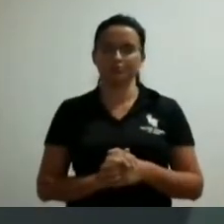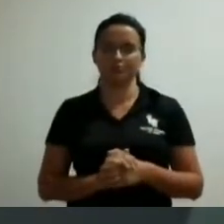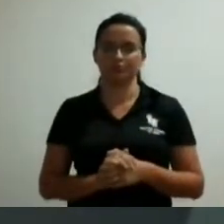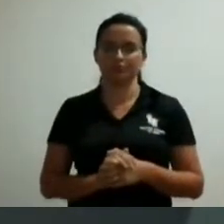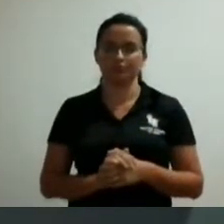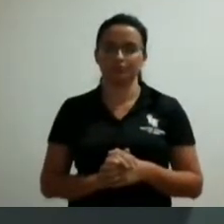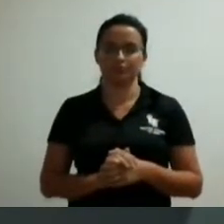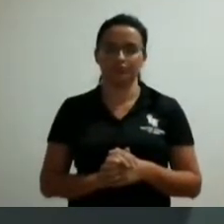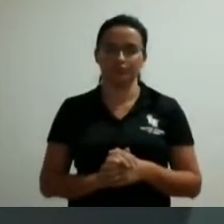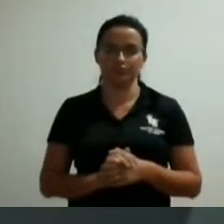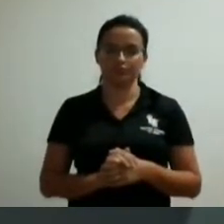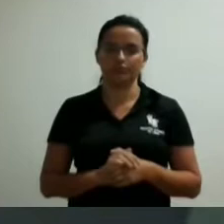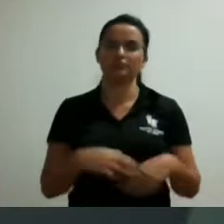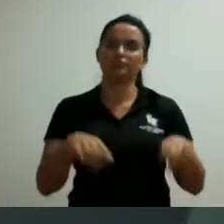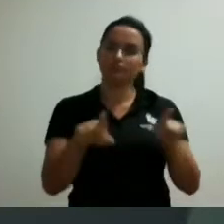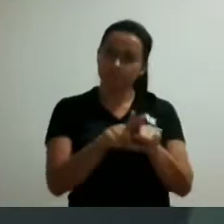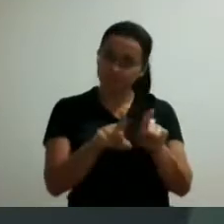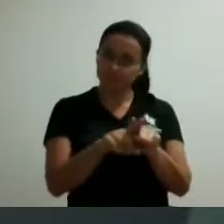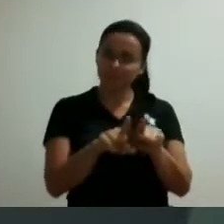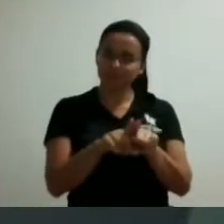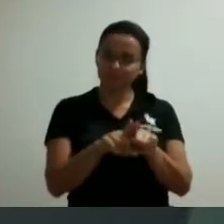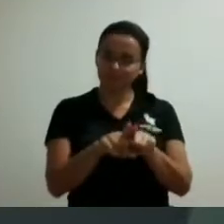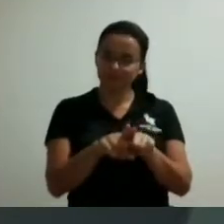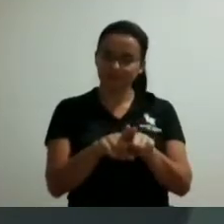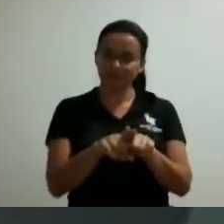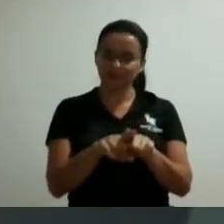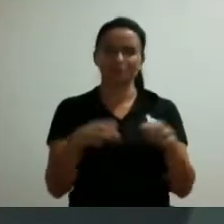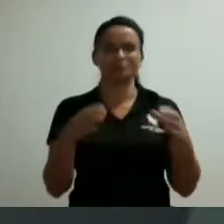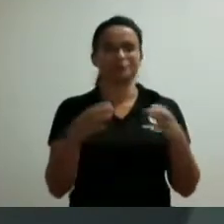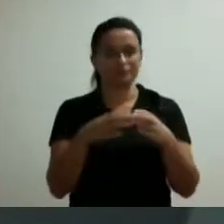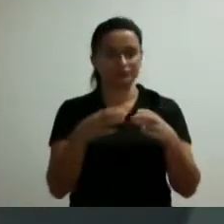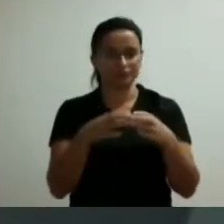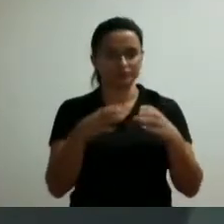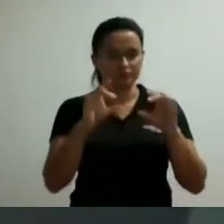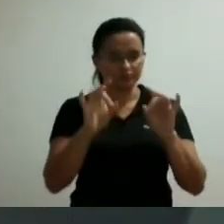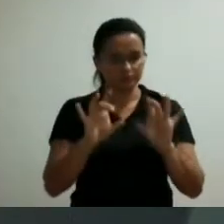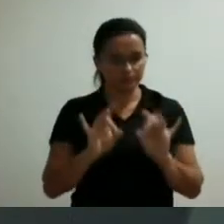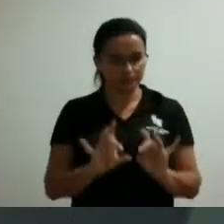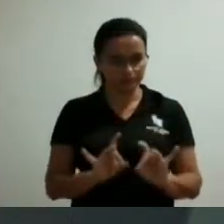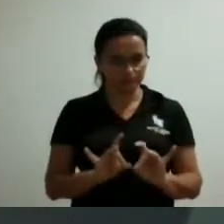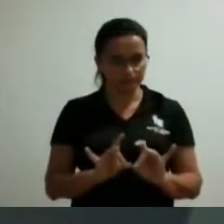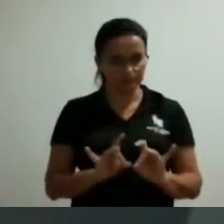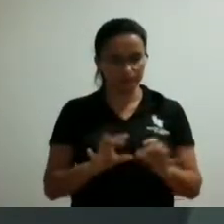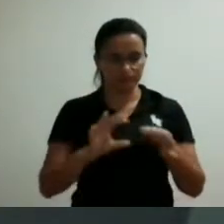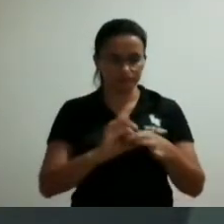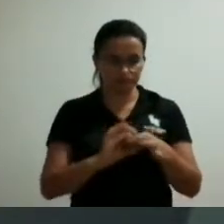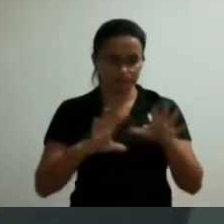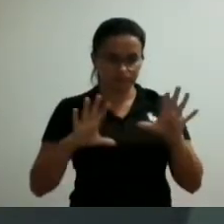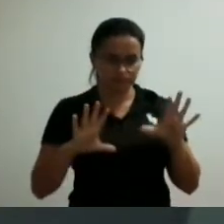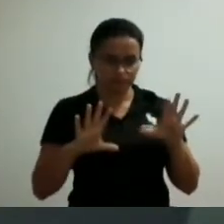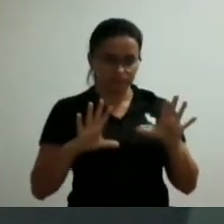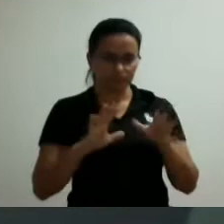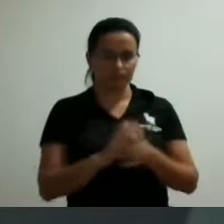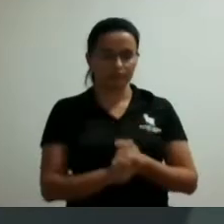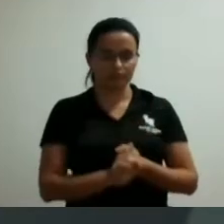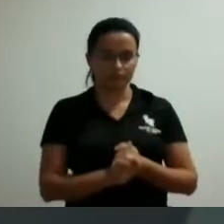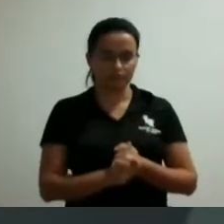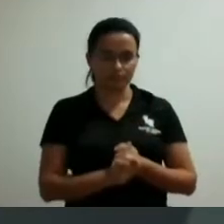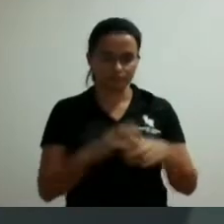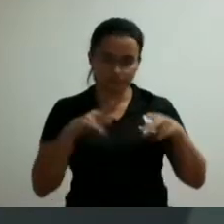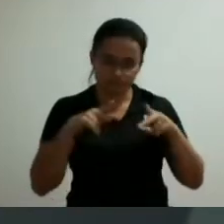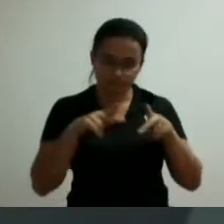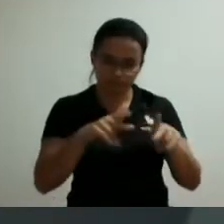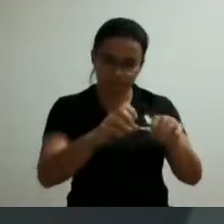que também comissão especial libero para que siga os trâmites